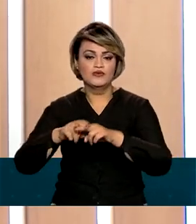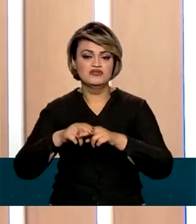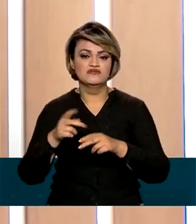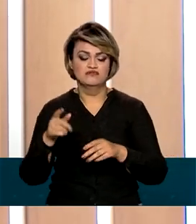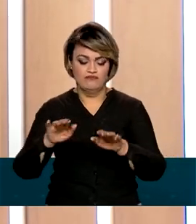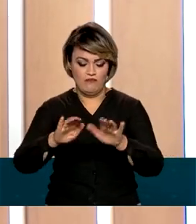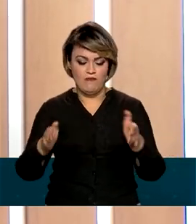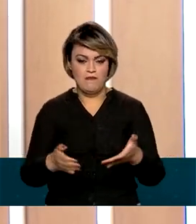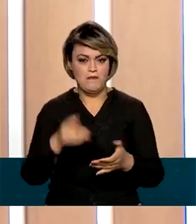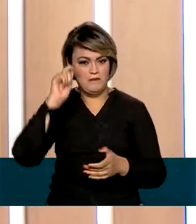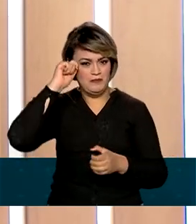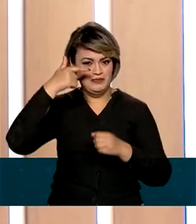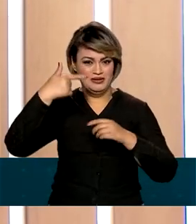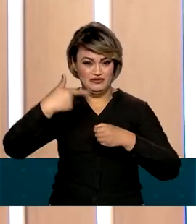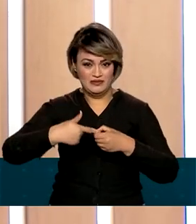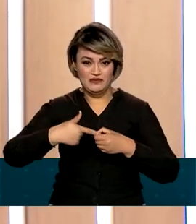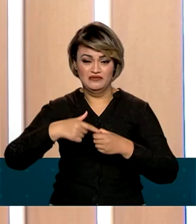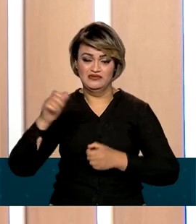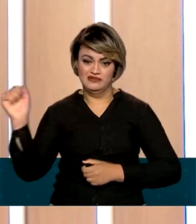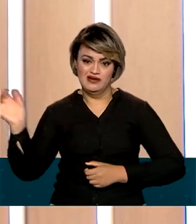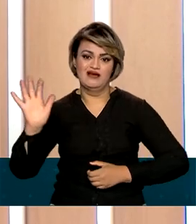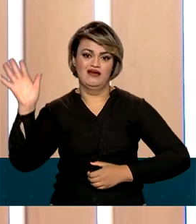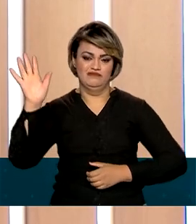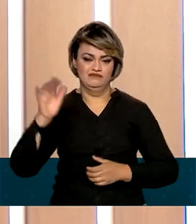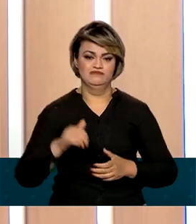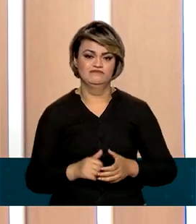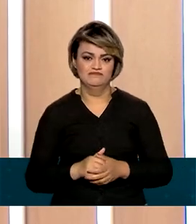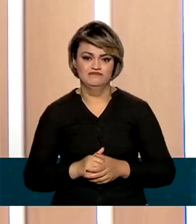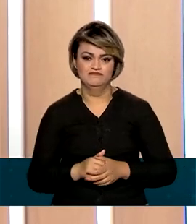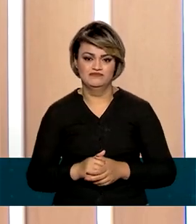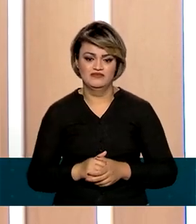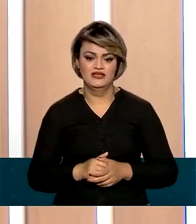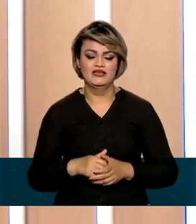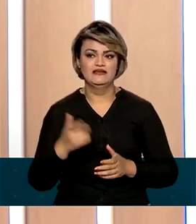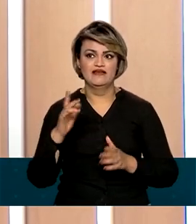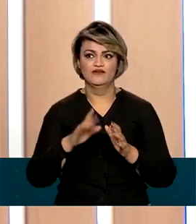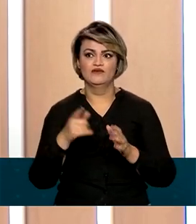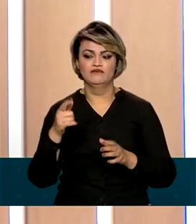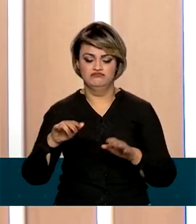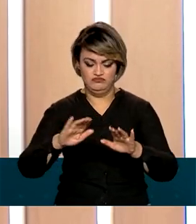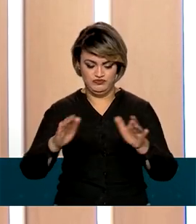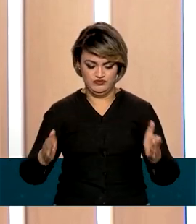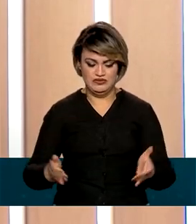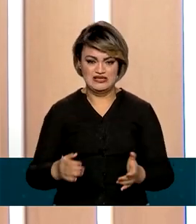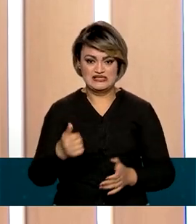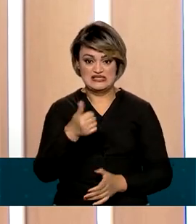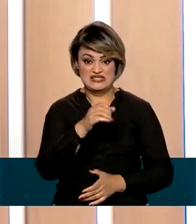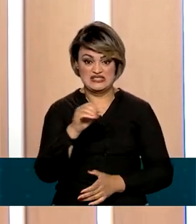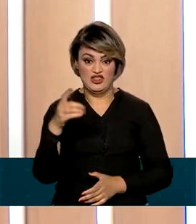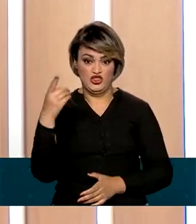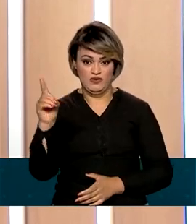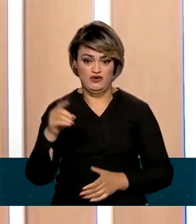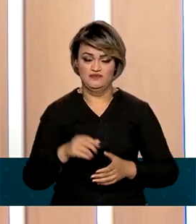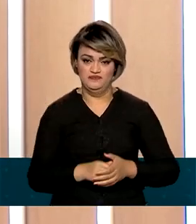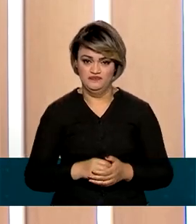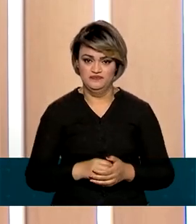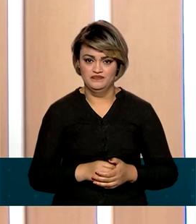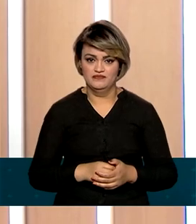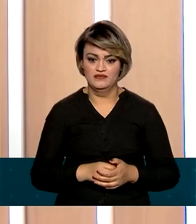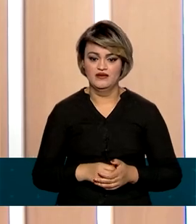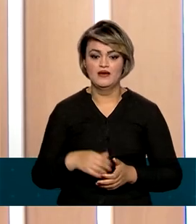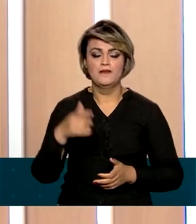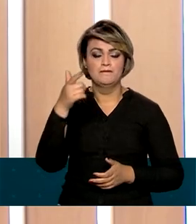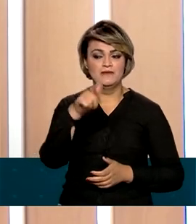do barril de petróleo no mercado internacional disparasse, ultrapassando a casa dos 100 dólares. E também